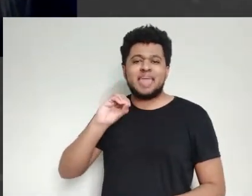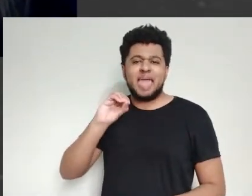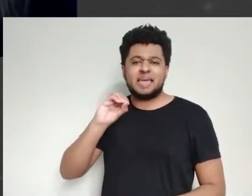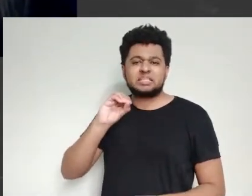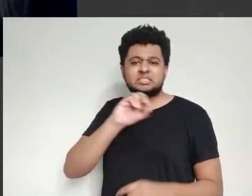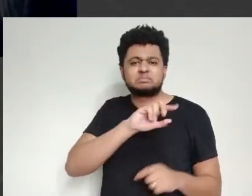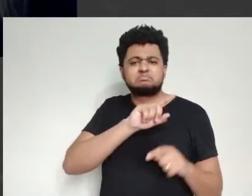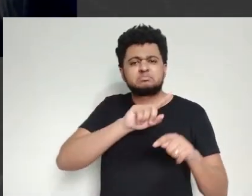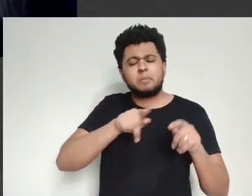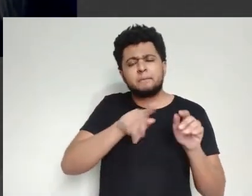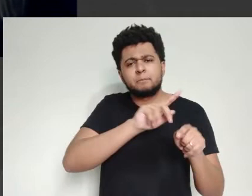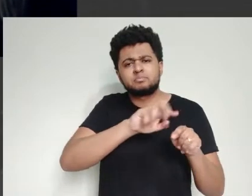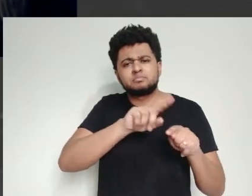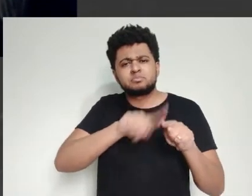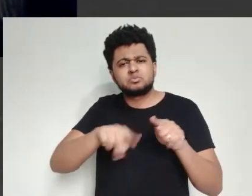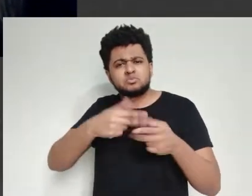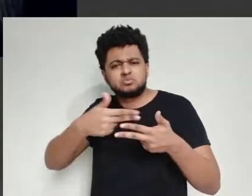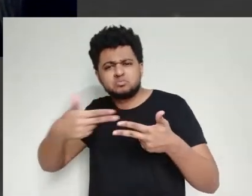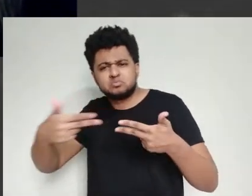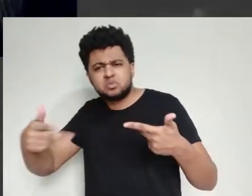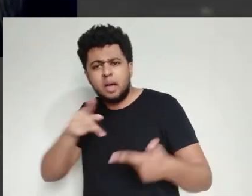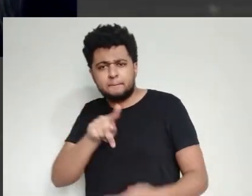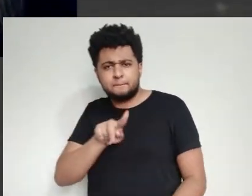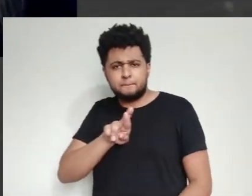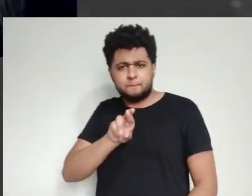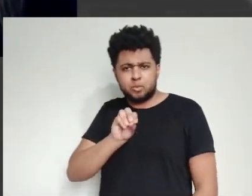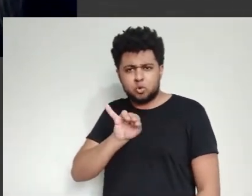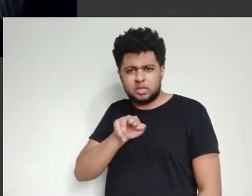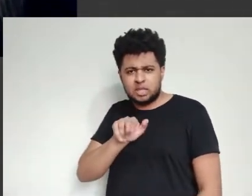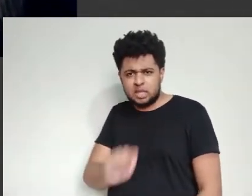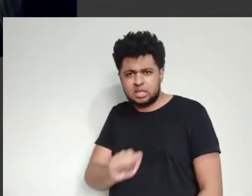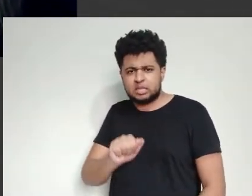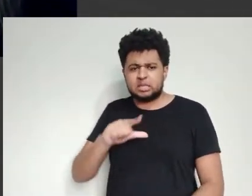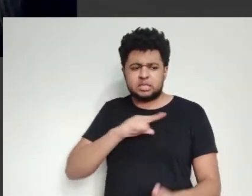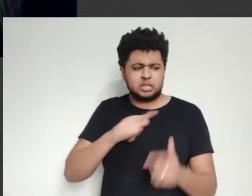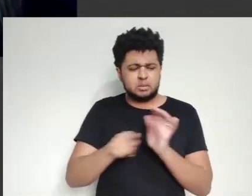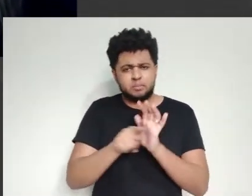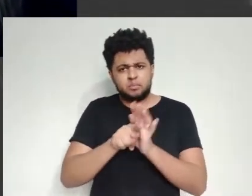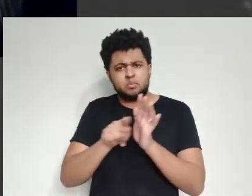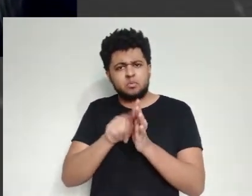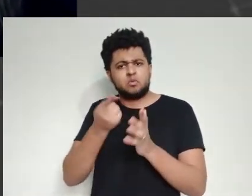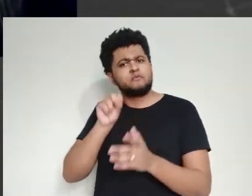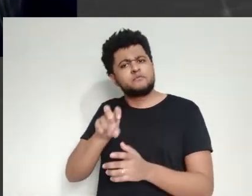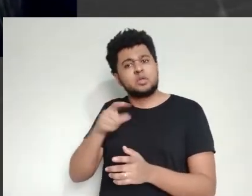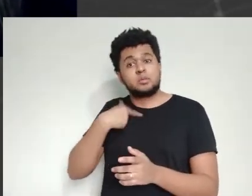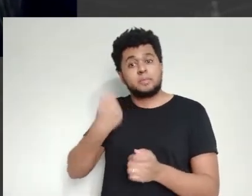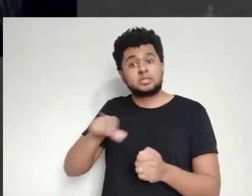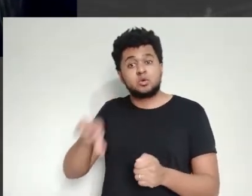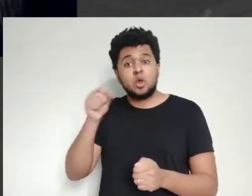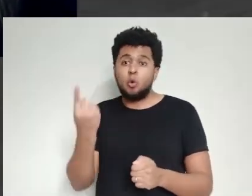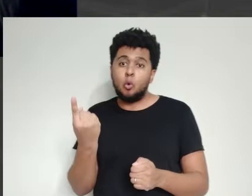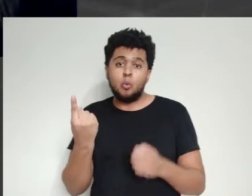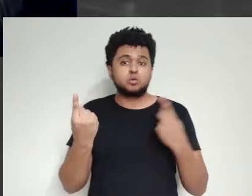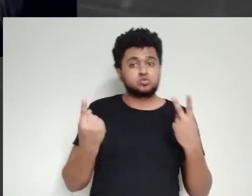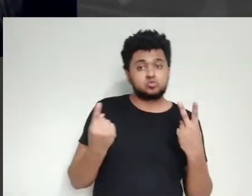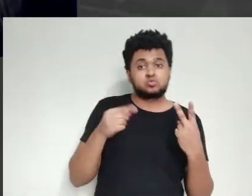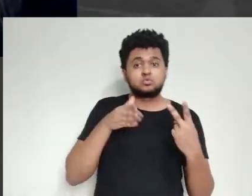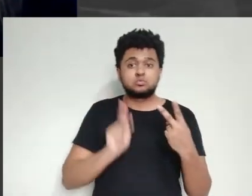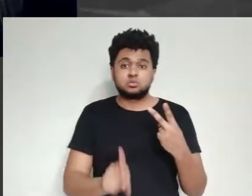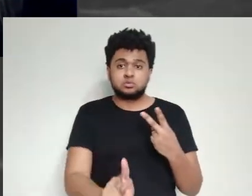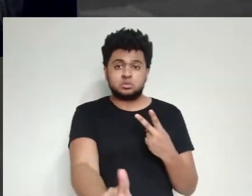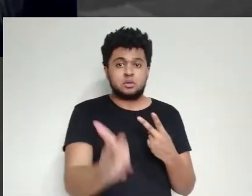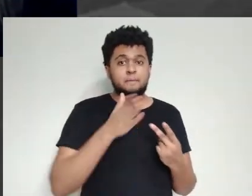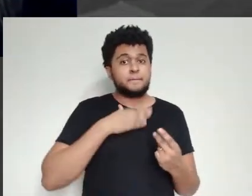necessariamente, começa por esses testes em laboratório, né, professor? Isso. Primeiro no laboratório. Os testes em laboratório. Então,